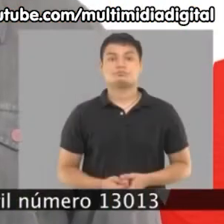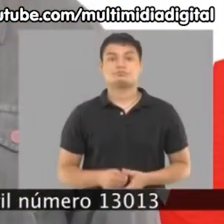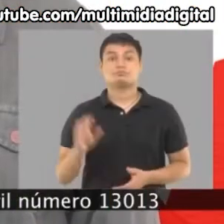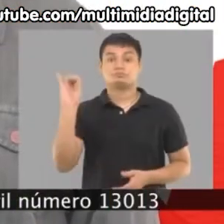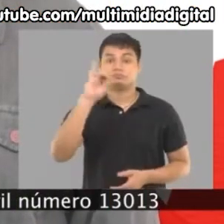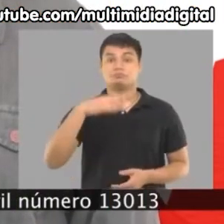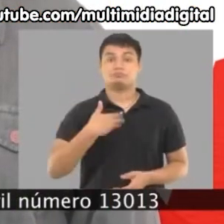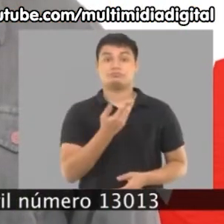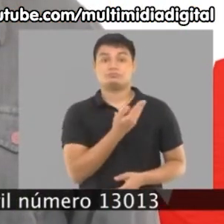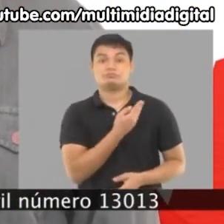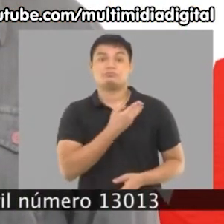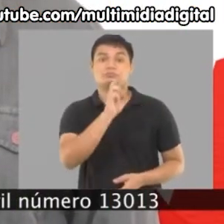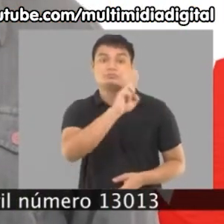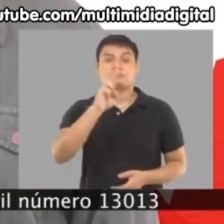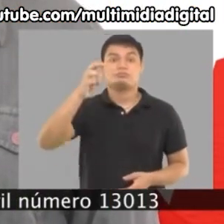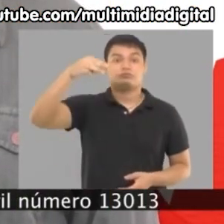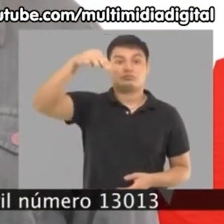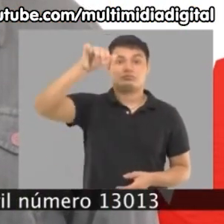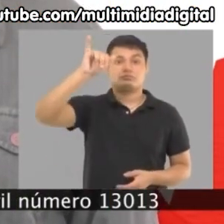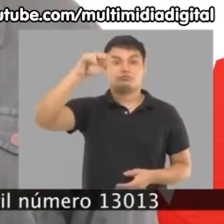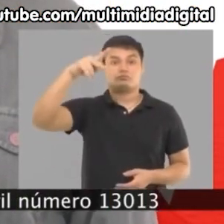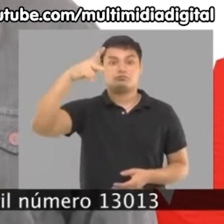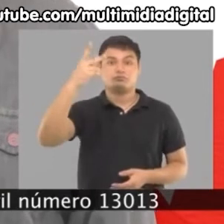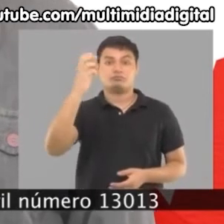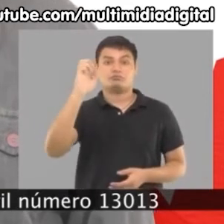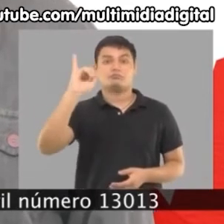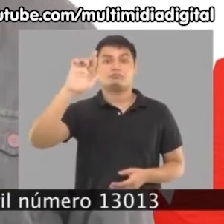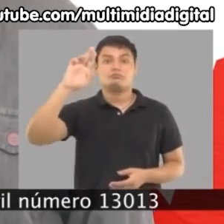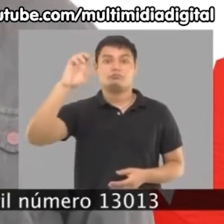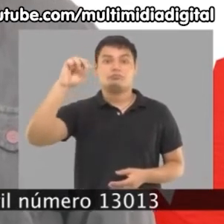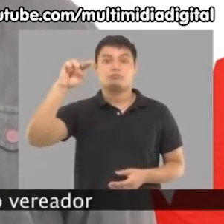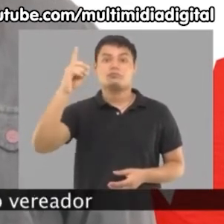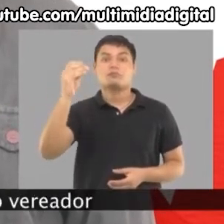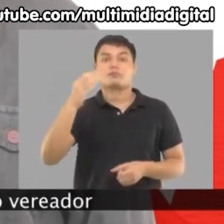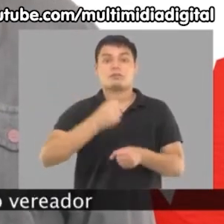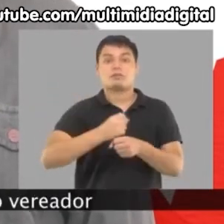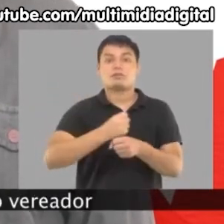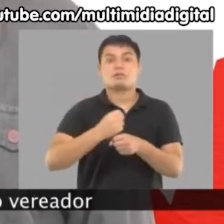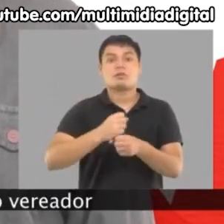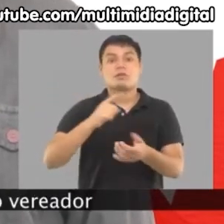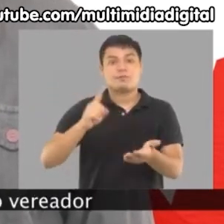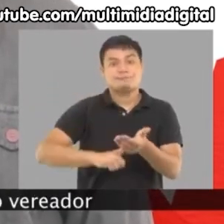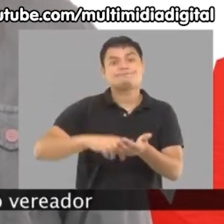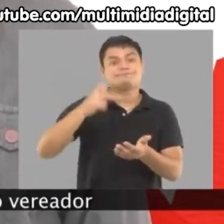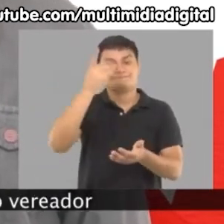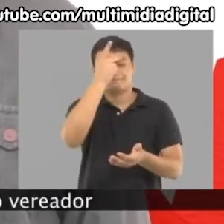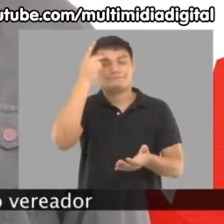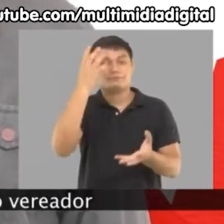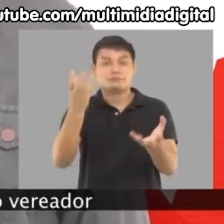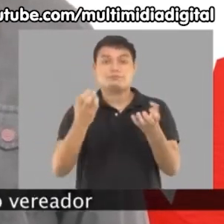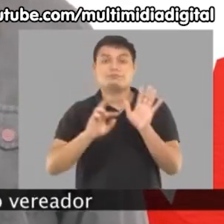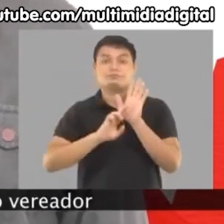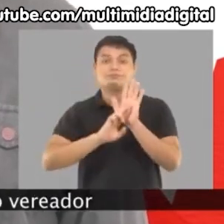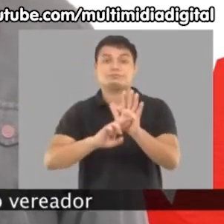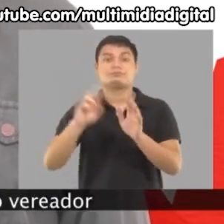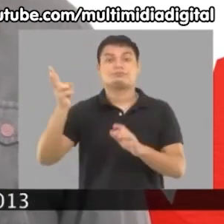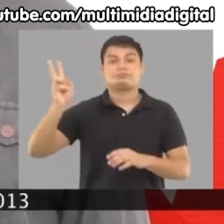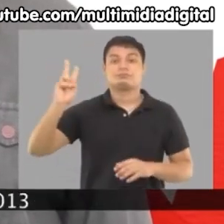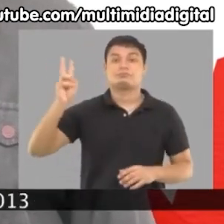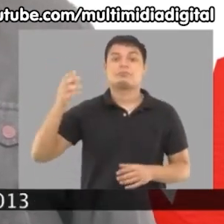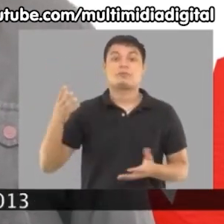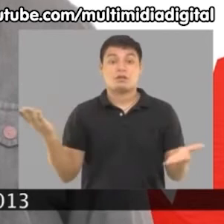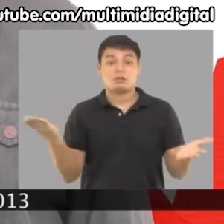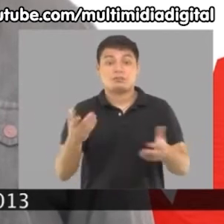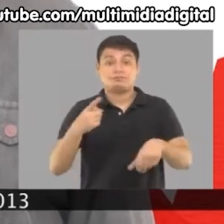Saudações, meus amigos. Eu sou Mineirinho da Constituição Civil, número 3013. Compromisso com o povo. Quero lhe representar como vereador.